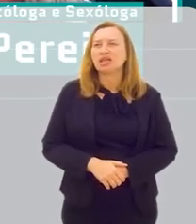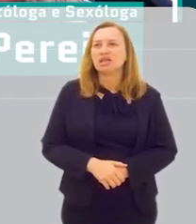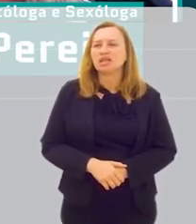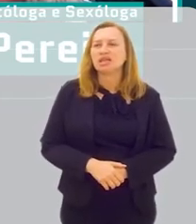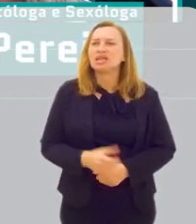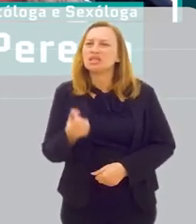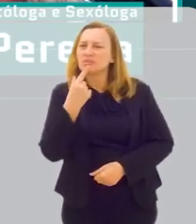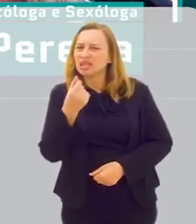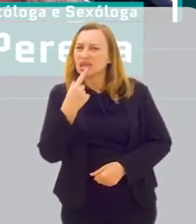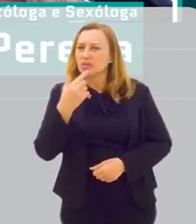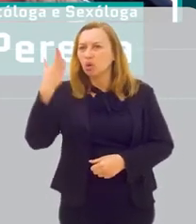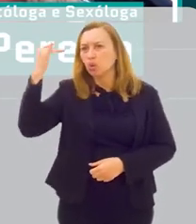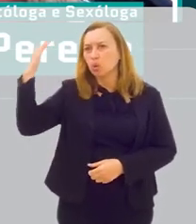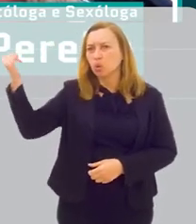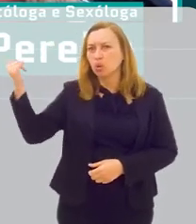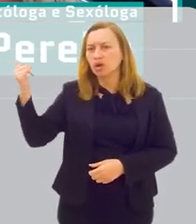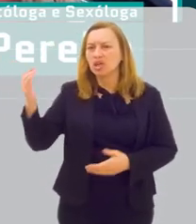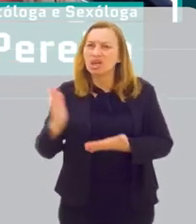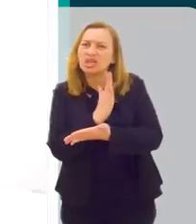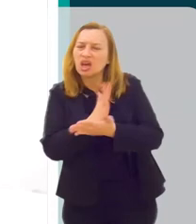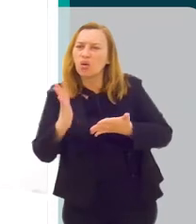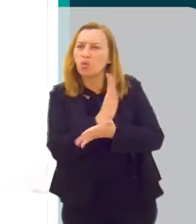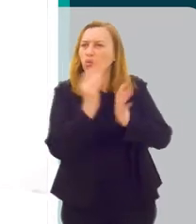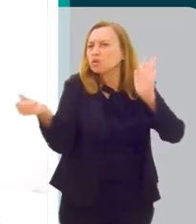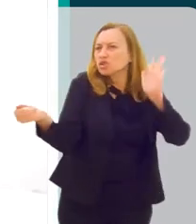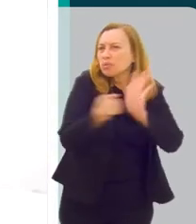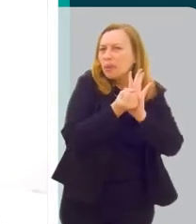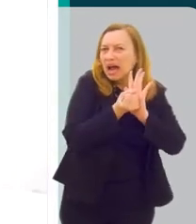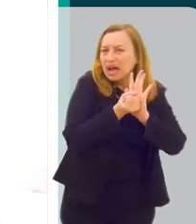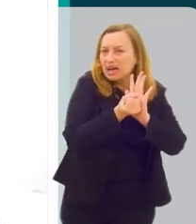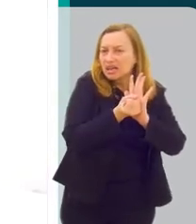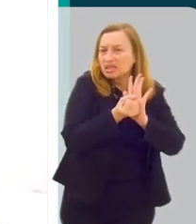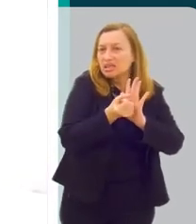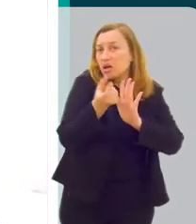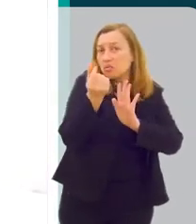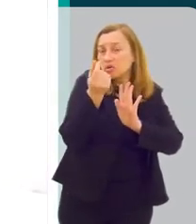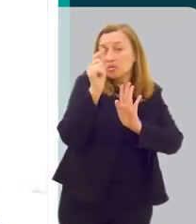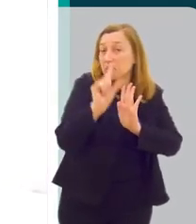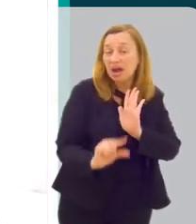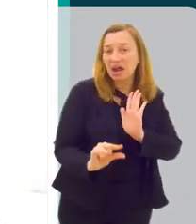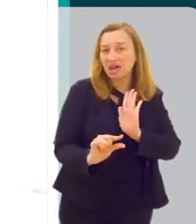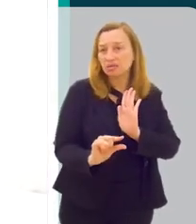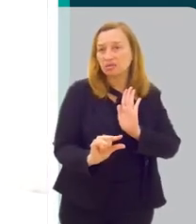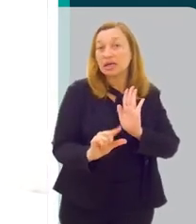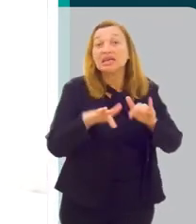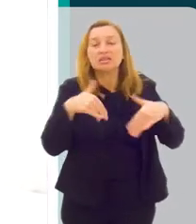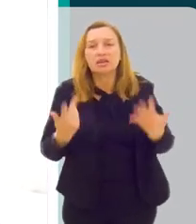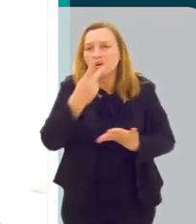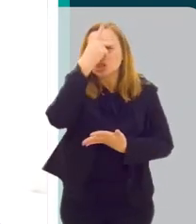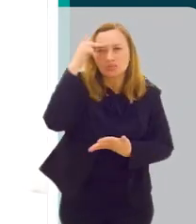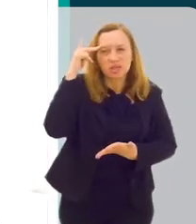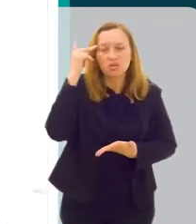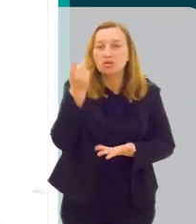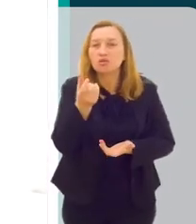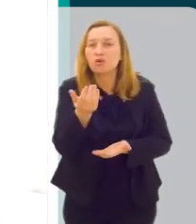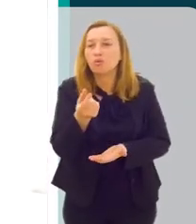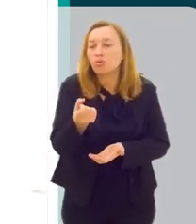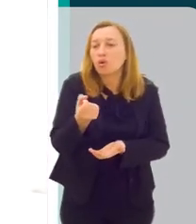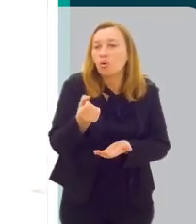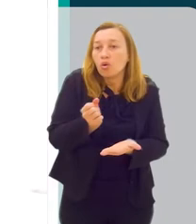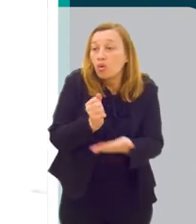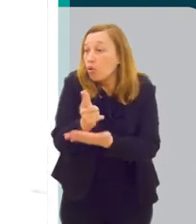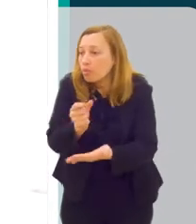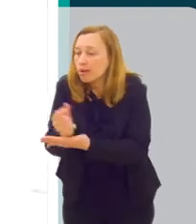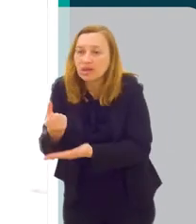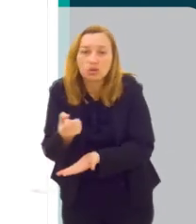Esse medicamento se popularizou tanto que algumas marcas são muito baratas. Então, as pessoas